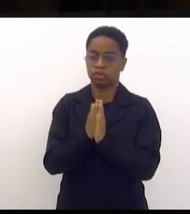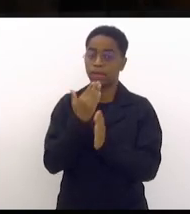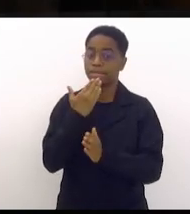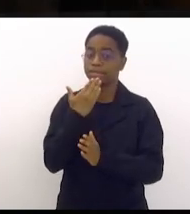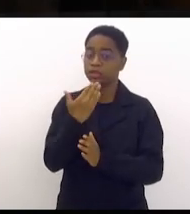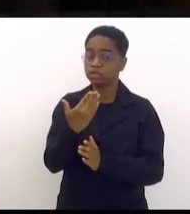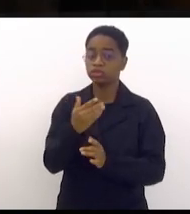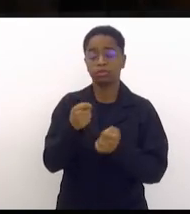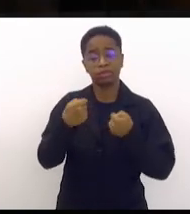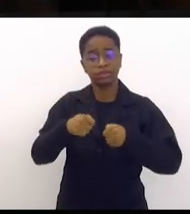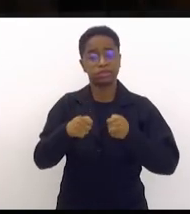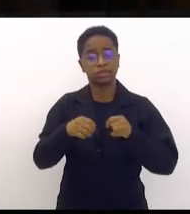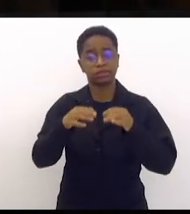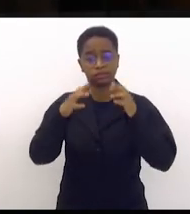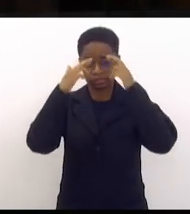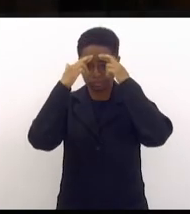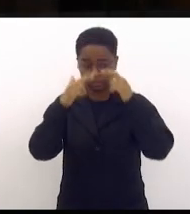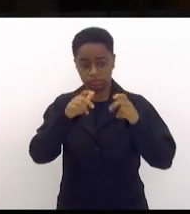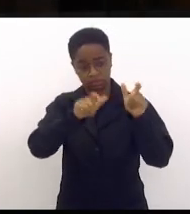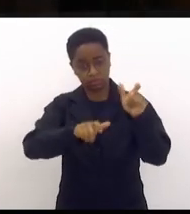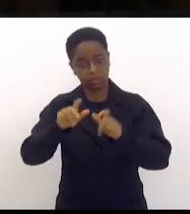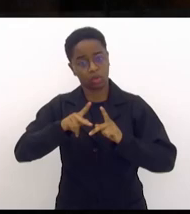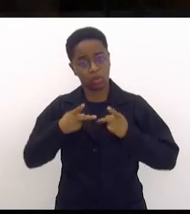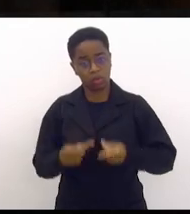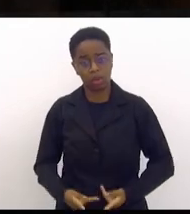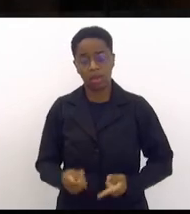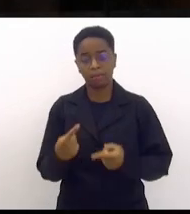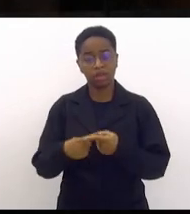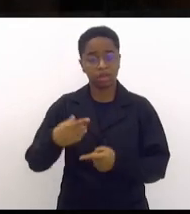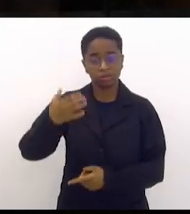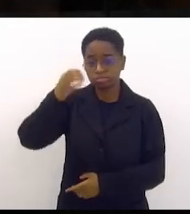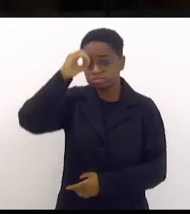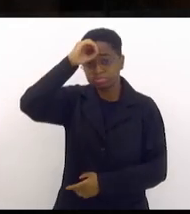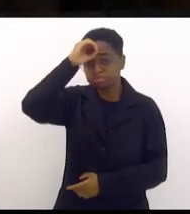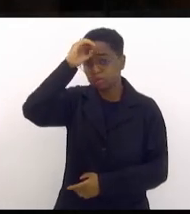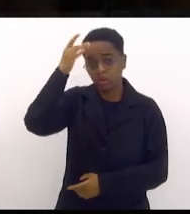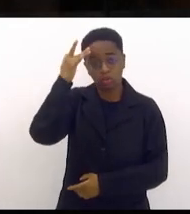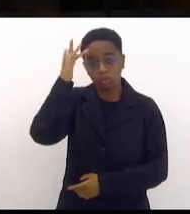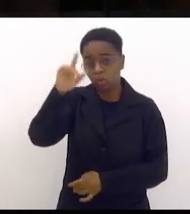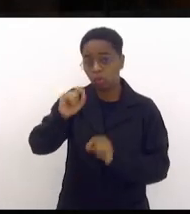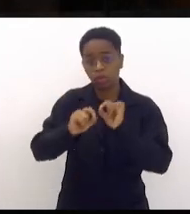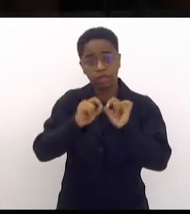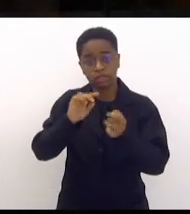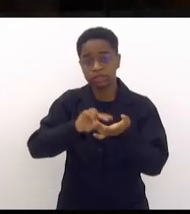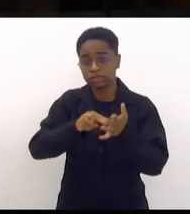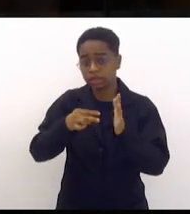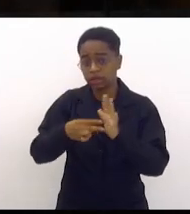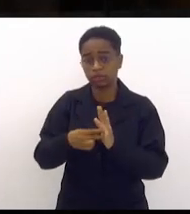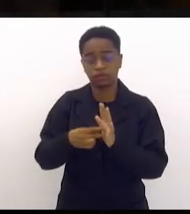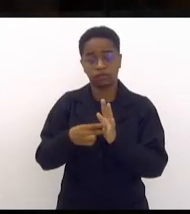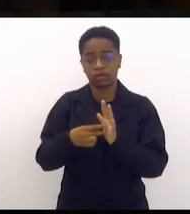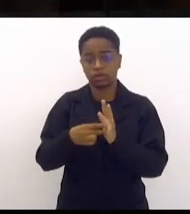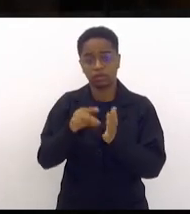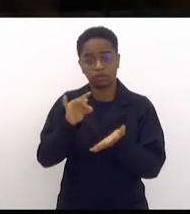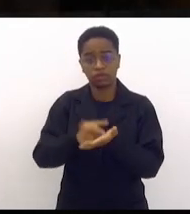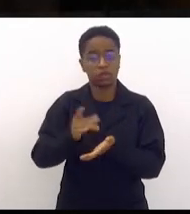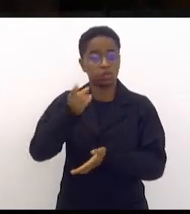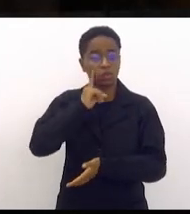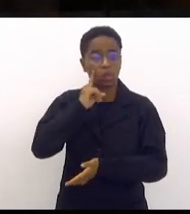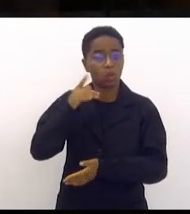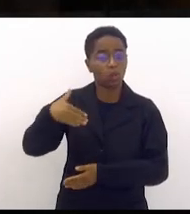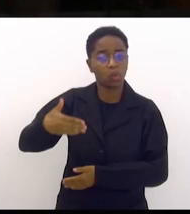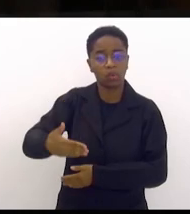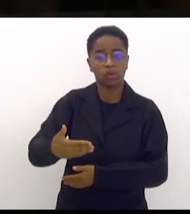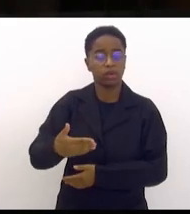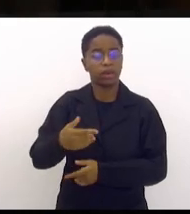humanidade para aqueles e aquelas que não fazem ideia do que seja o cotidiano de